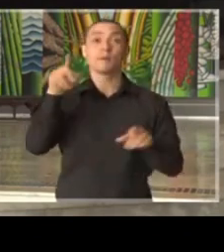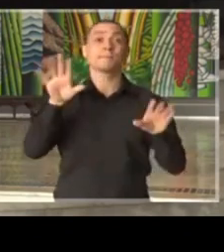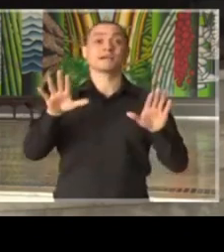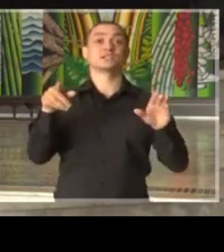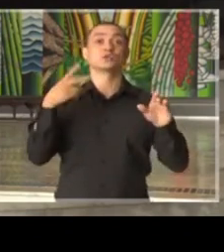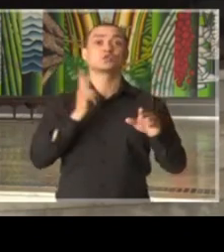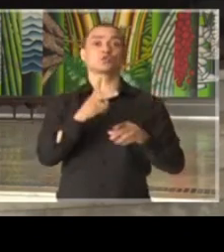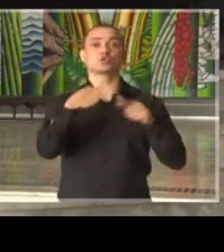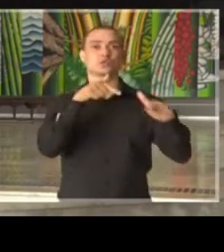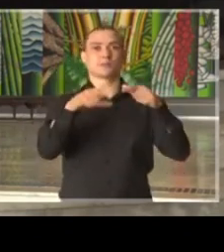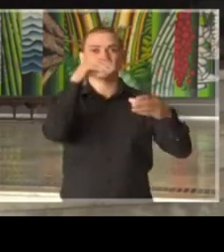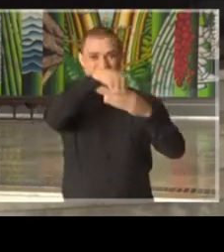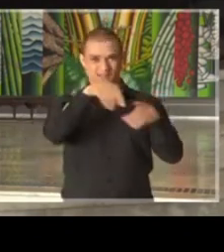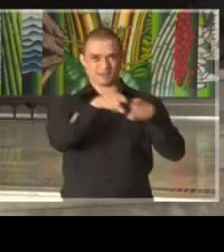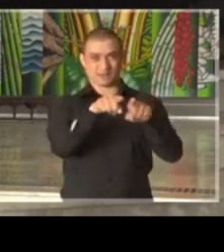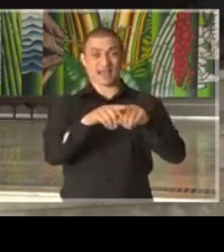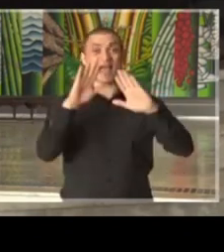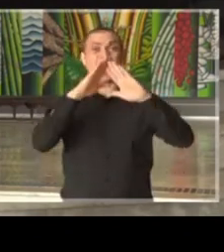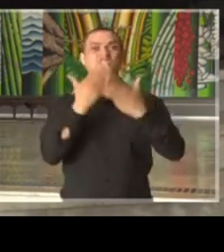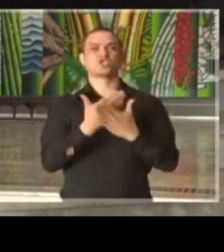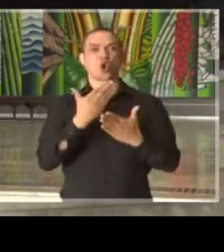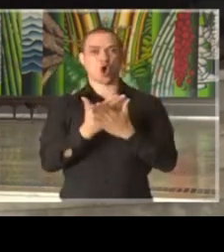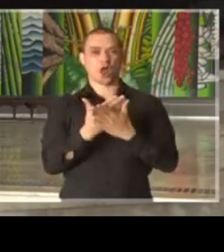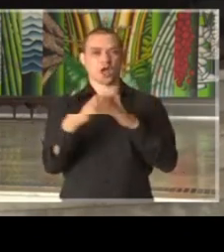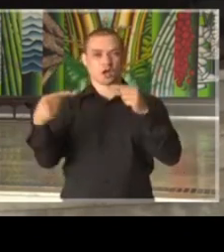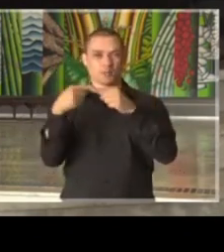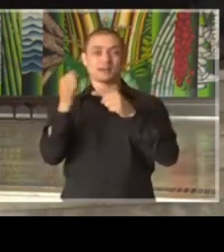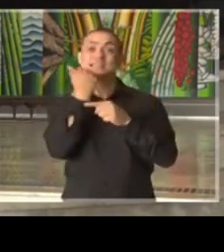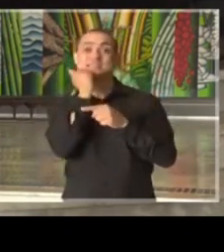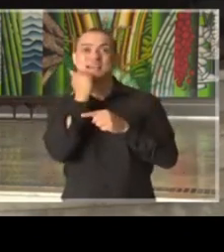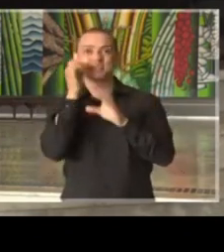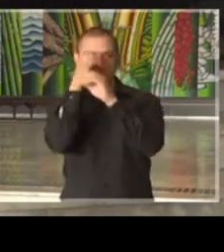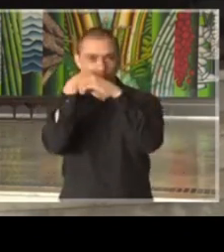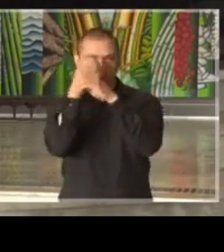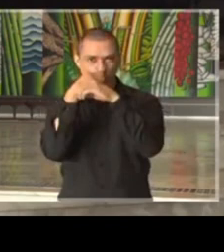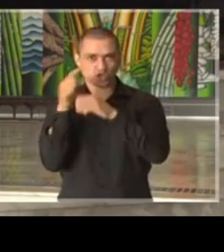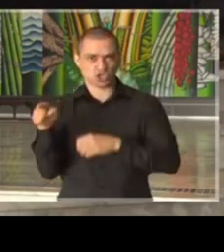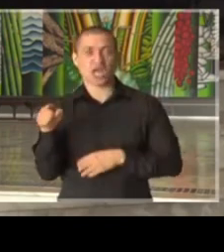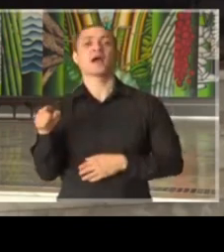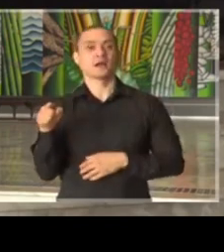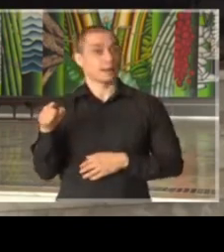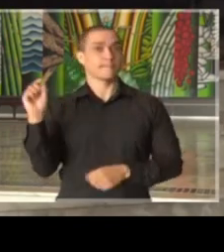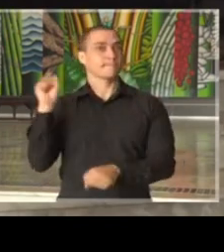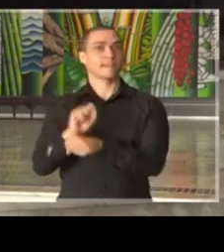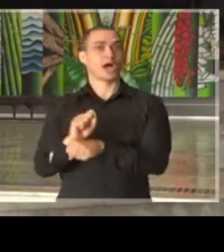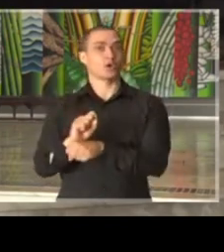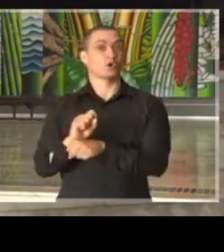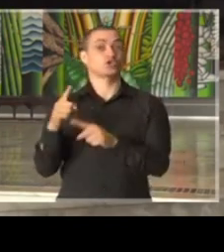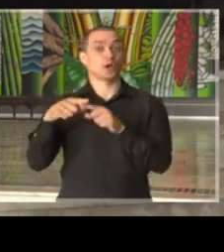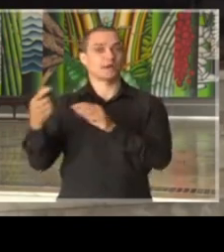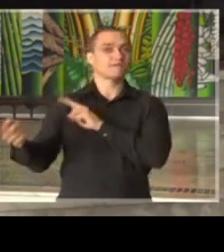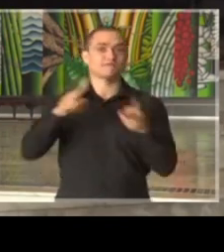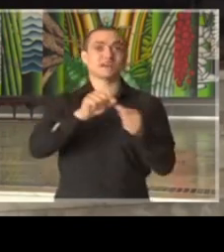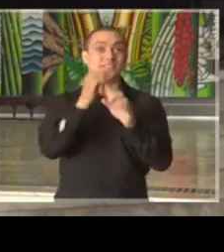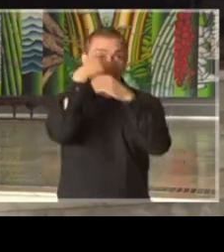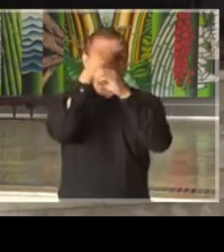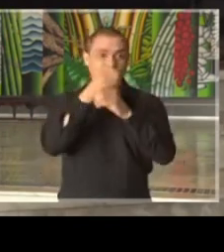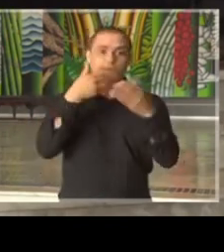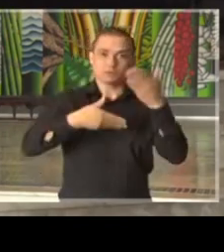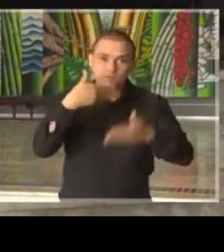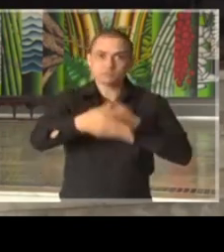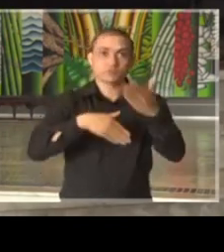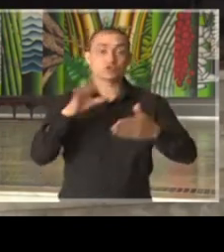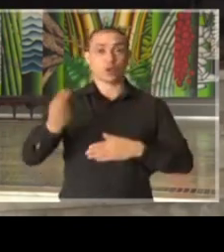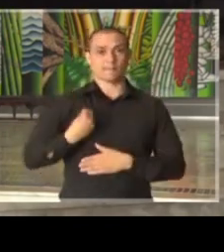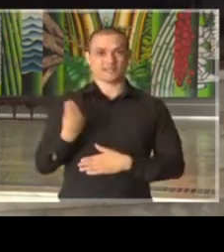atuando no hospital. As escolas ligadas às ciências biológicas, elas pararam com a presença, com a forma